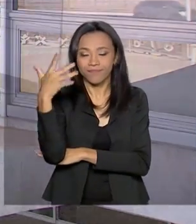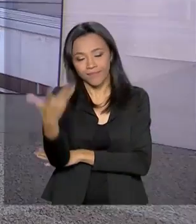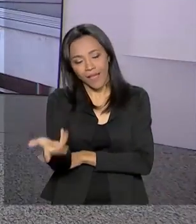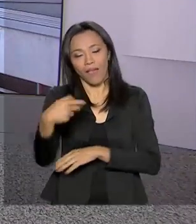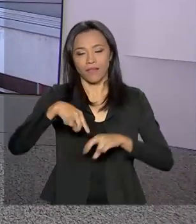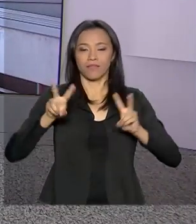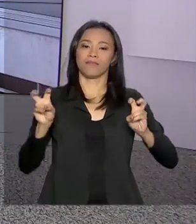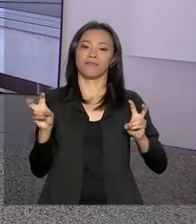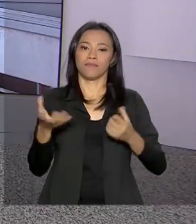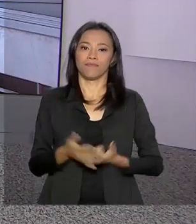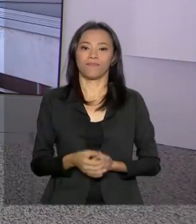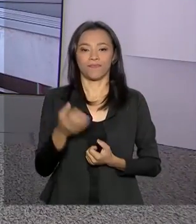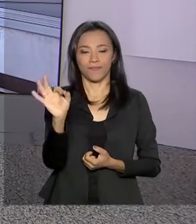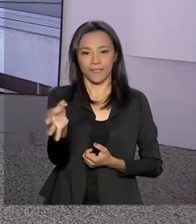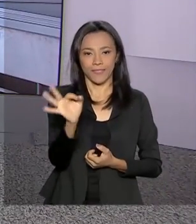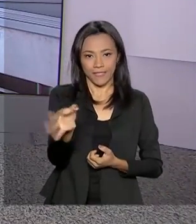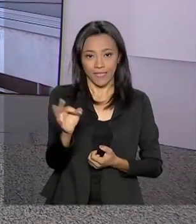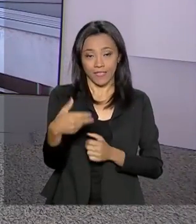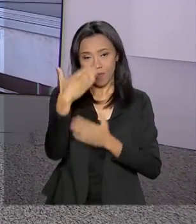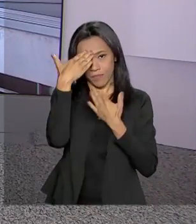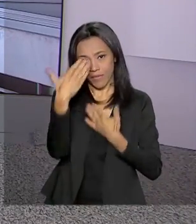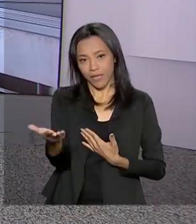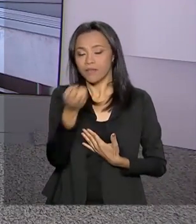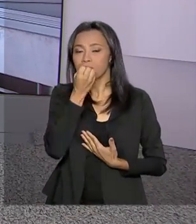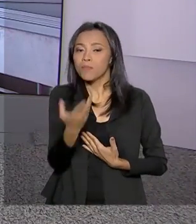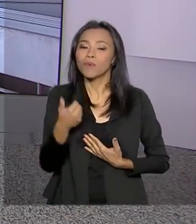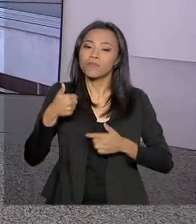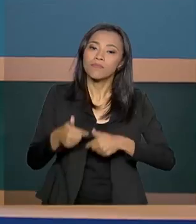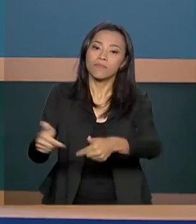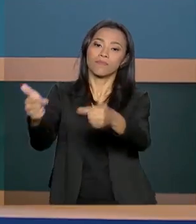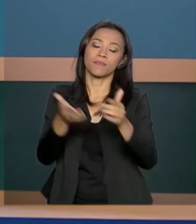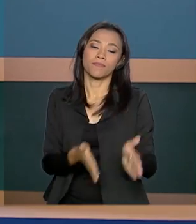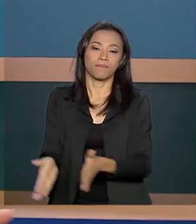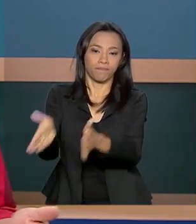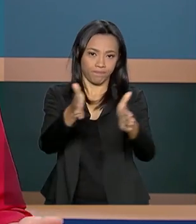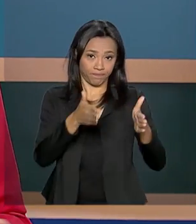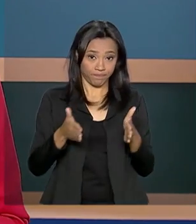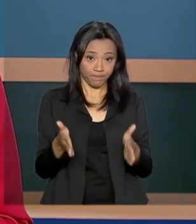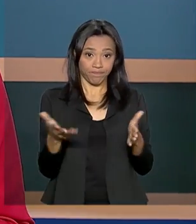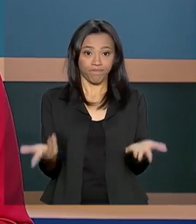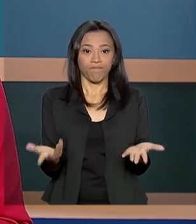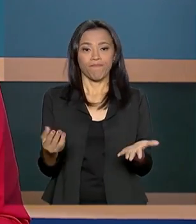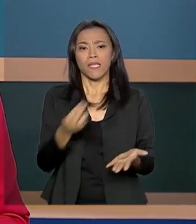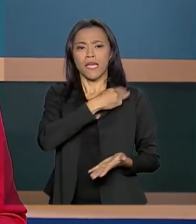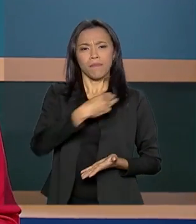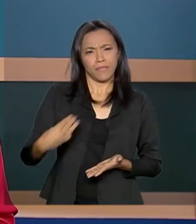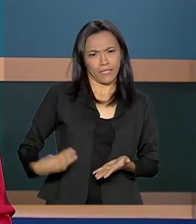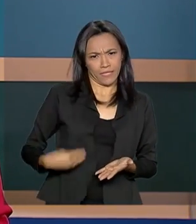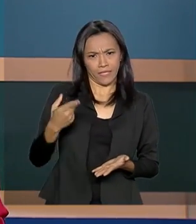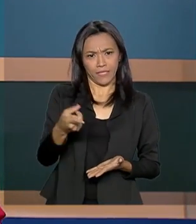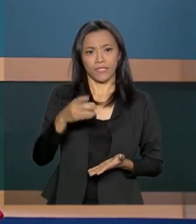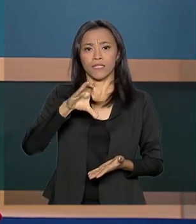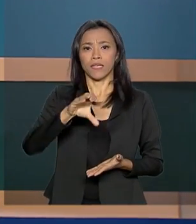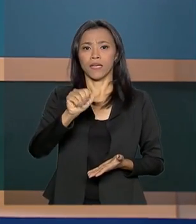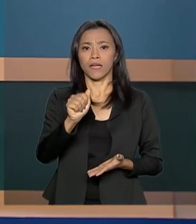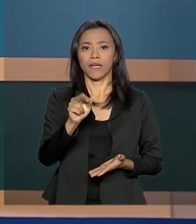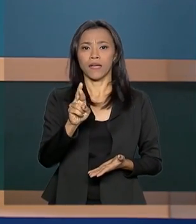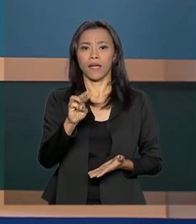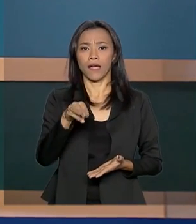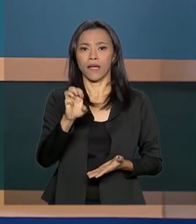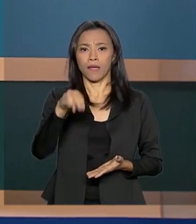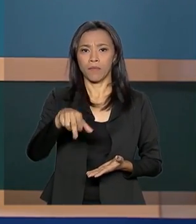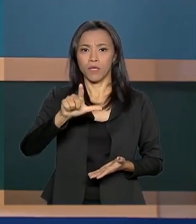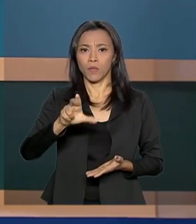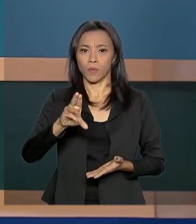você. Tá certo, Selma. Relatório completo. Muito obrigada. Bom trabalho aí para você. E a ministra Carmen Lúcia, do Supremo Tribunal Federal,